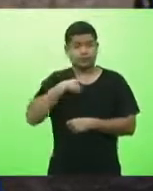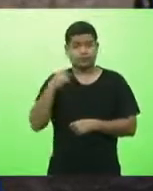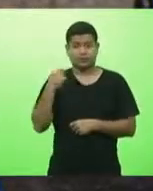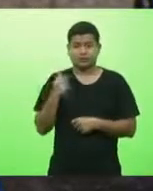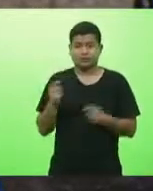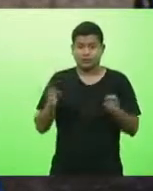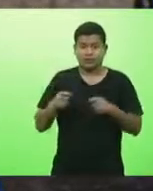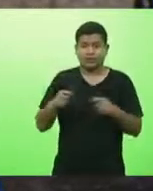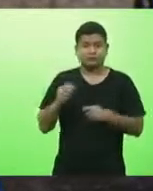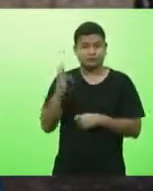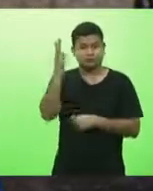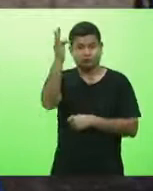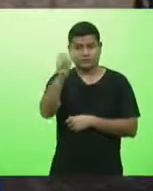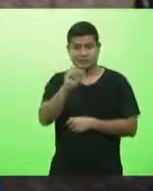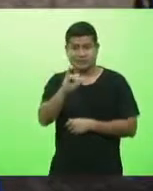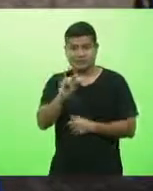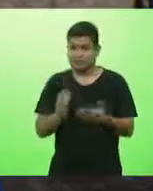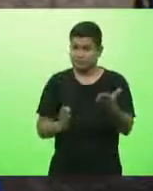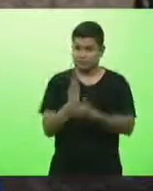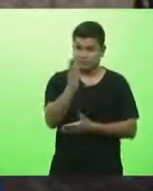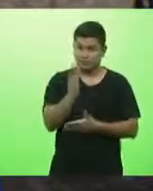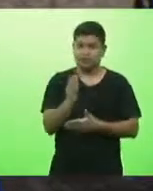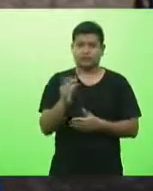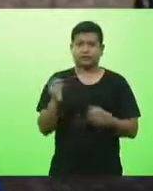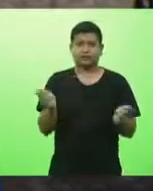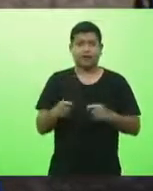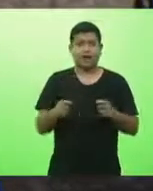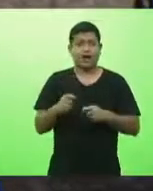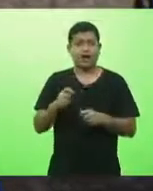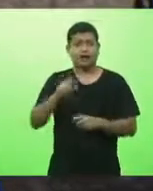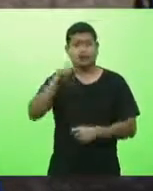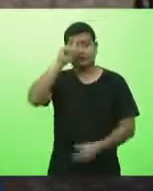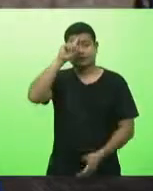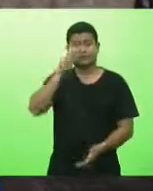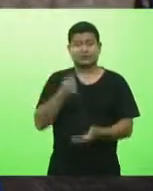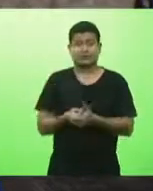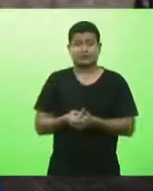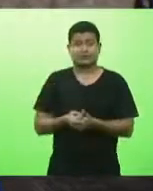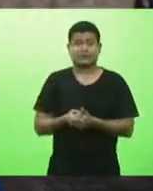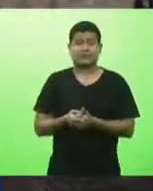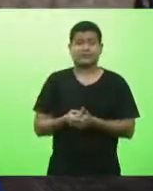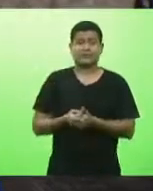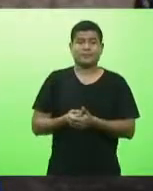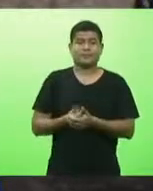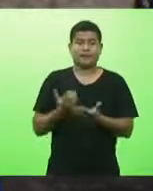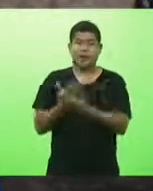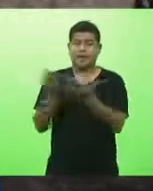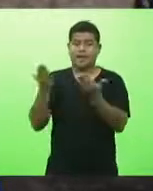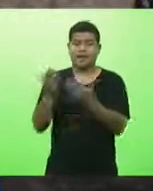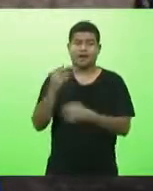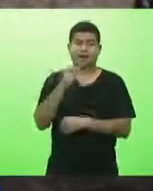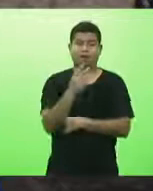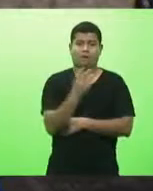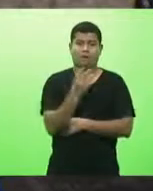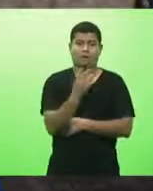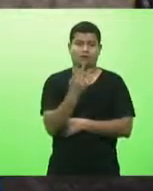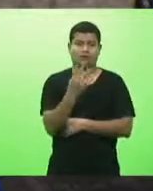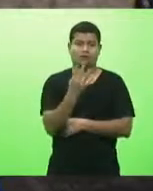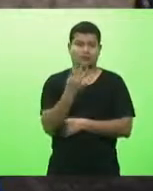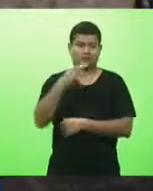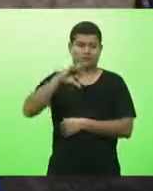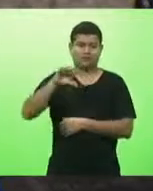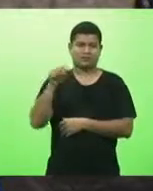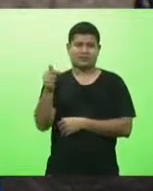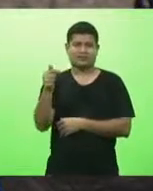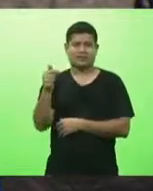prioritário para o estado de Santa Catarina ao invés de 497 deputados que podem nem conhecer Santa Catarina e